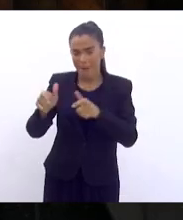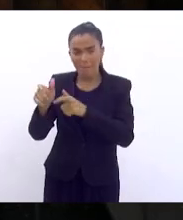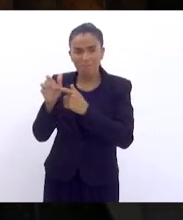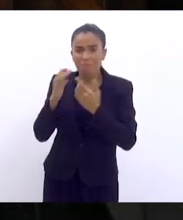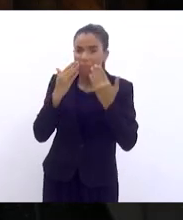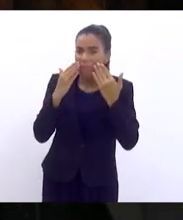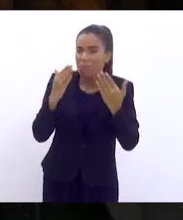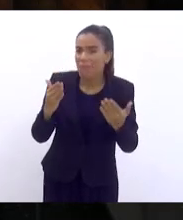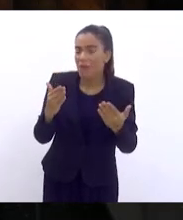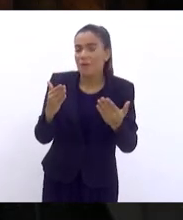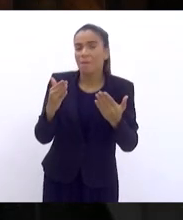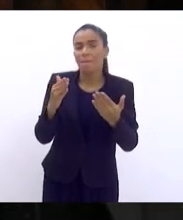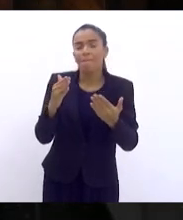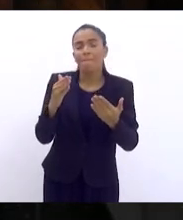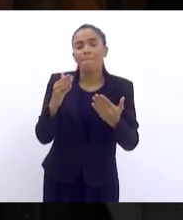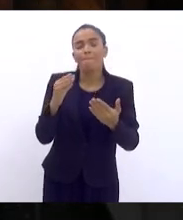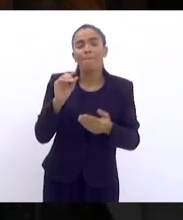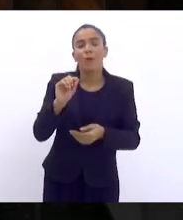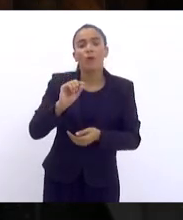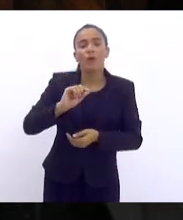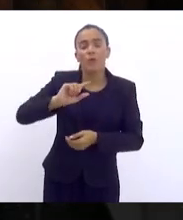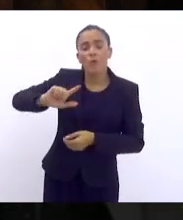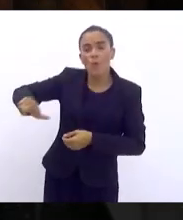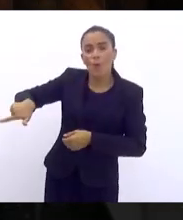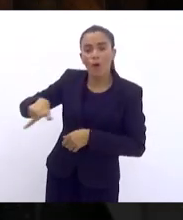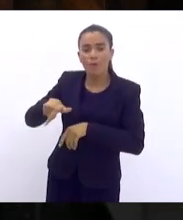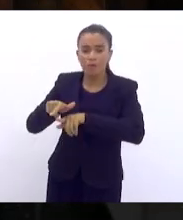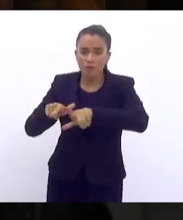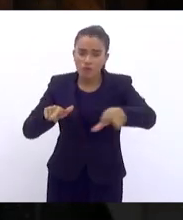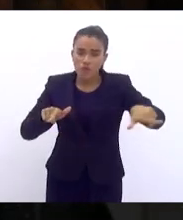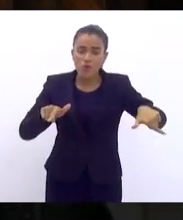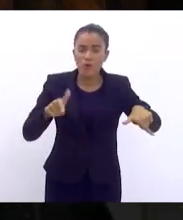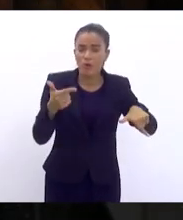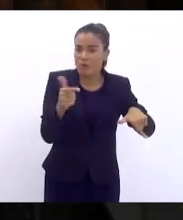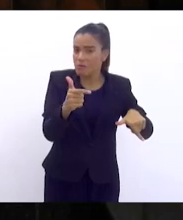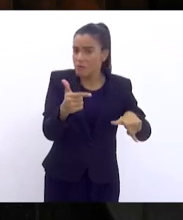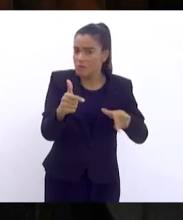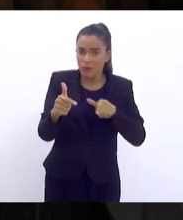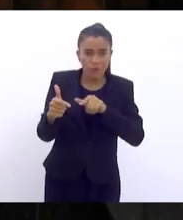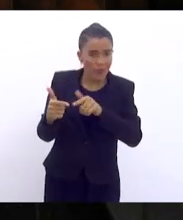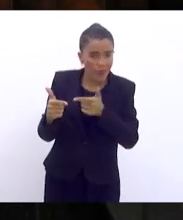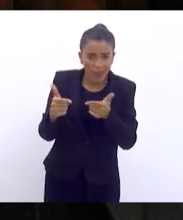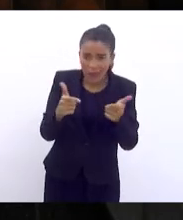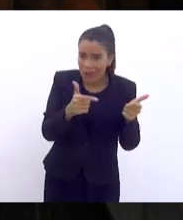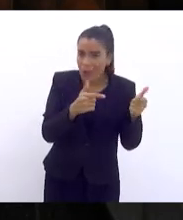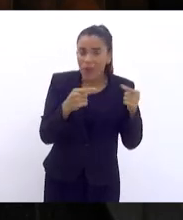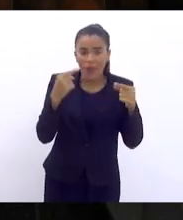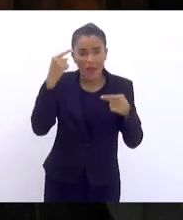é a inexistência de pontos em comum.